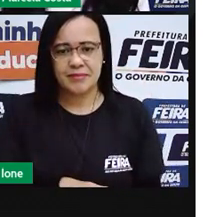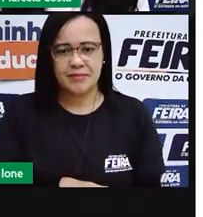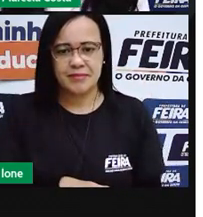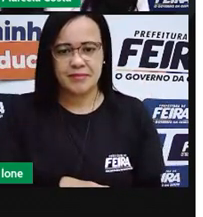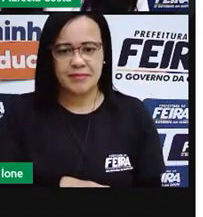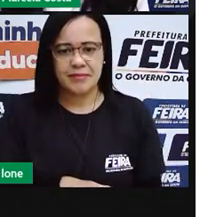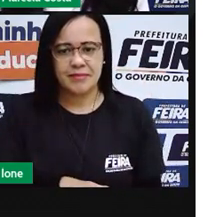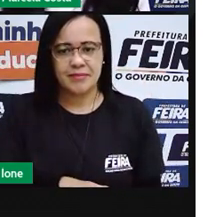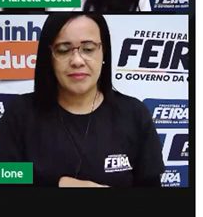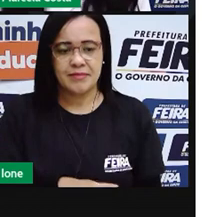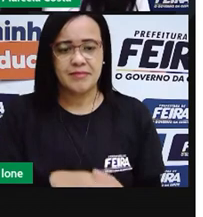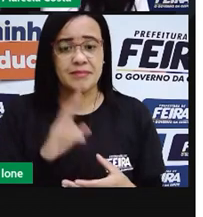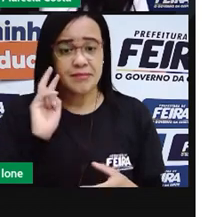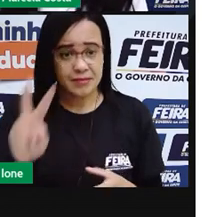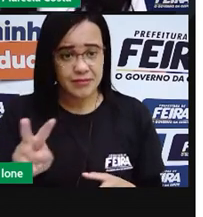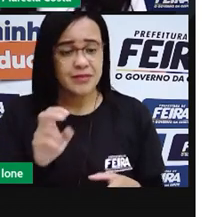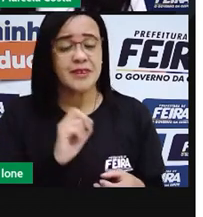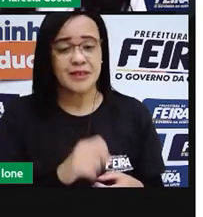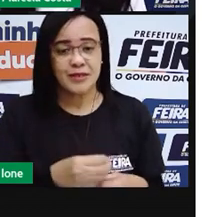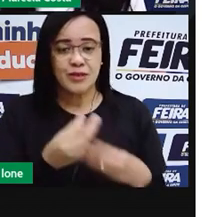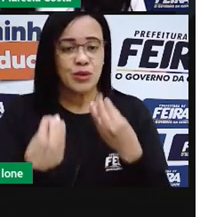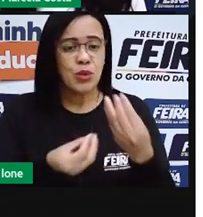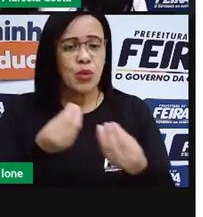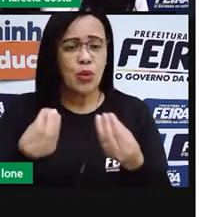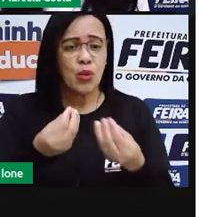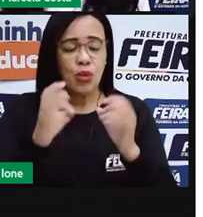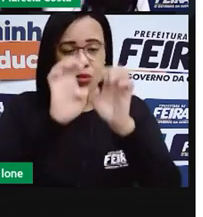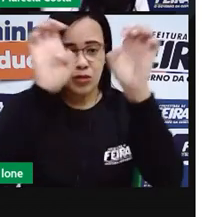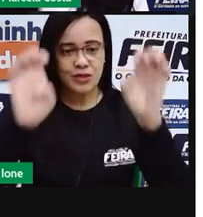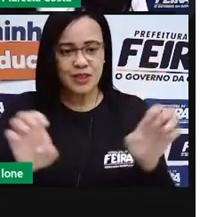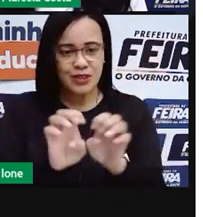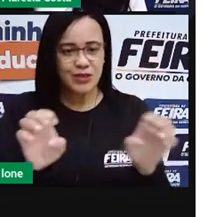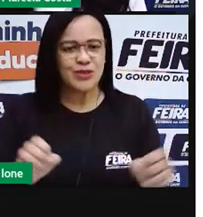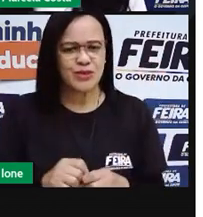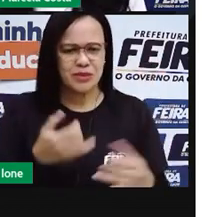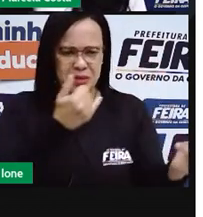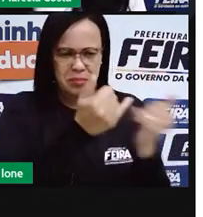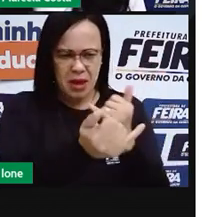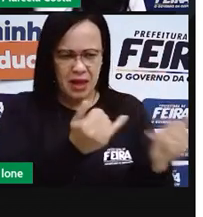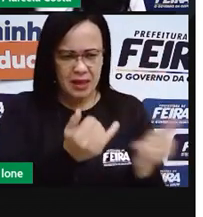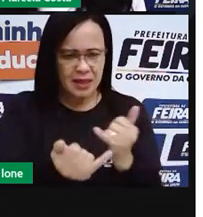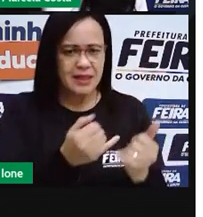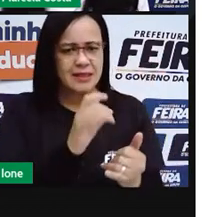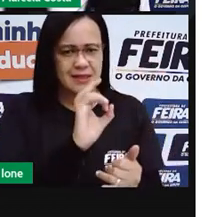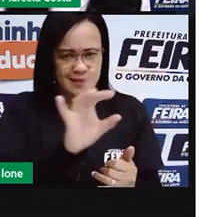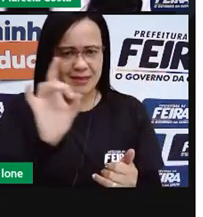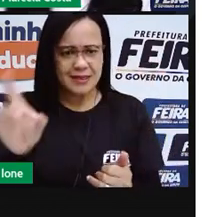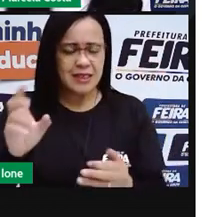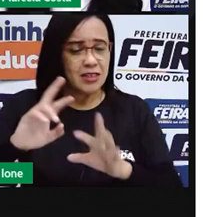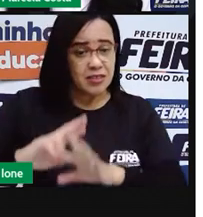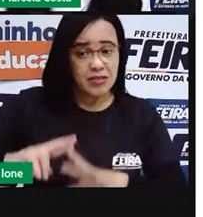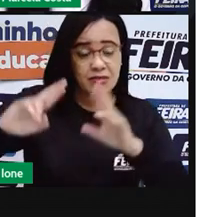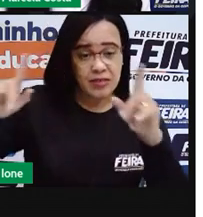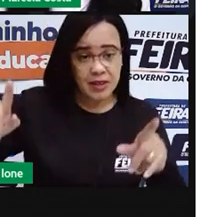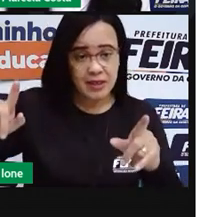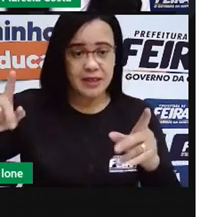Vejam se essas estruturas são parecidas, são diferentes.